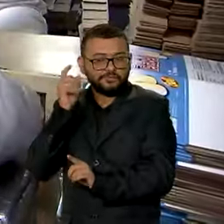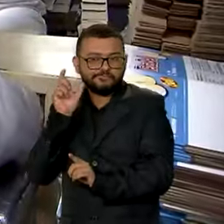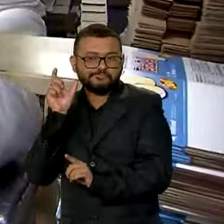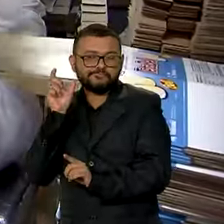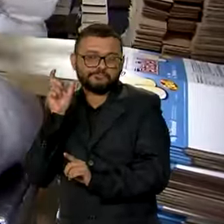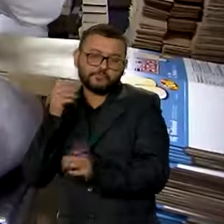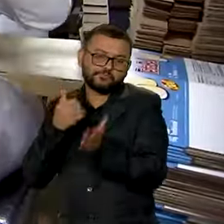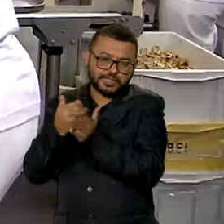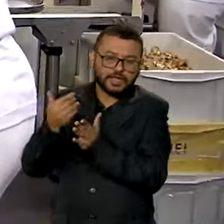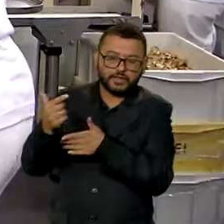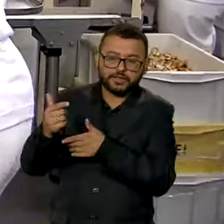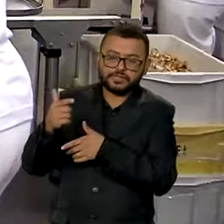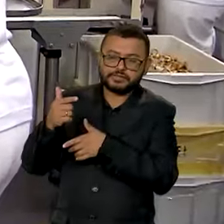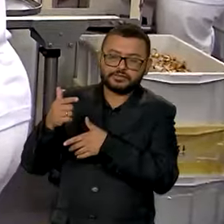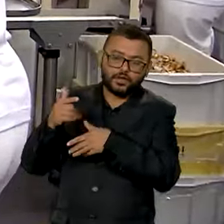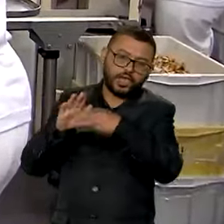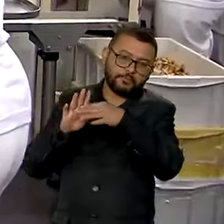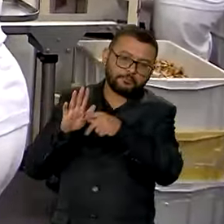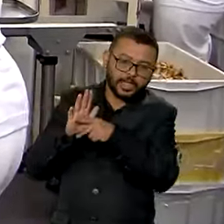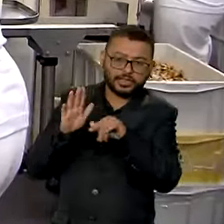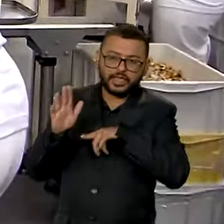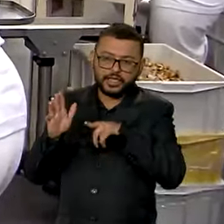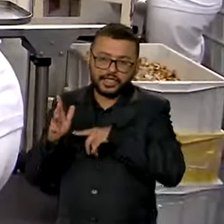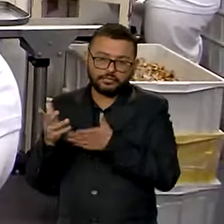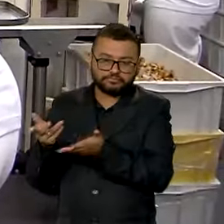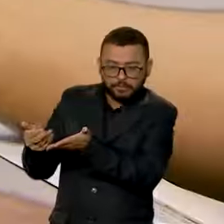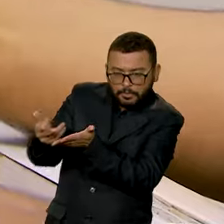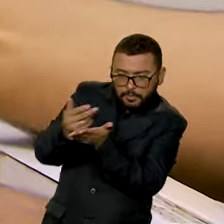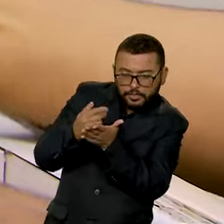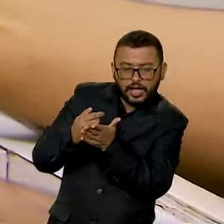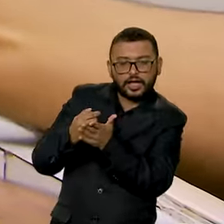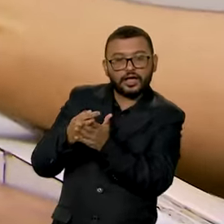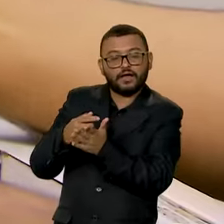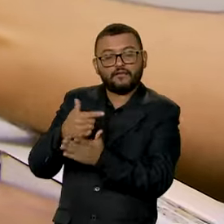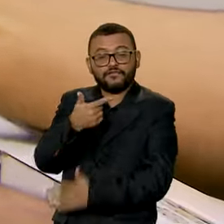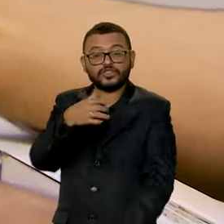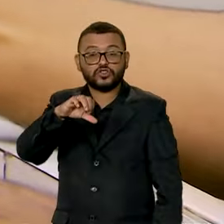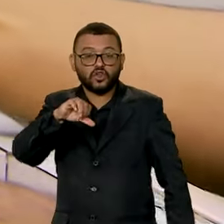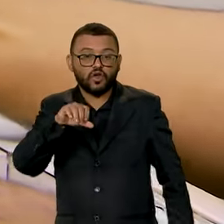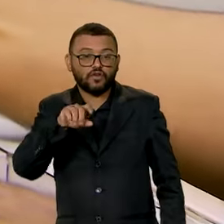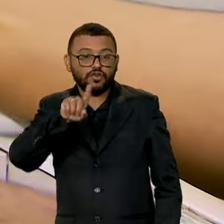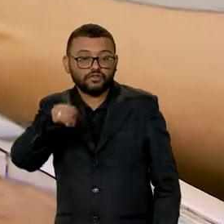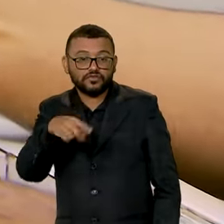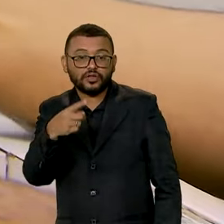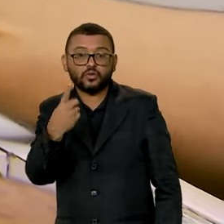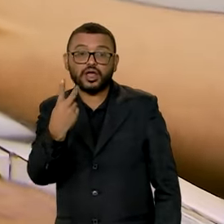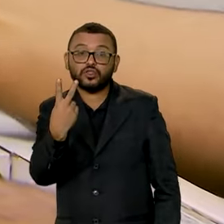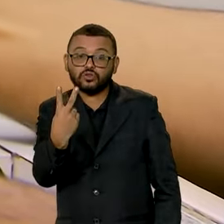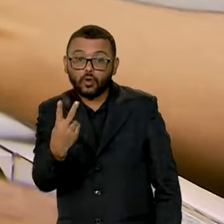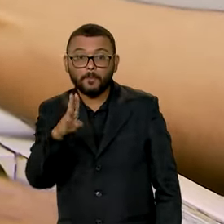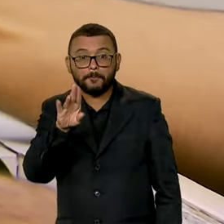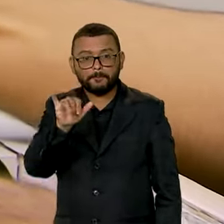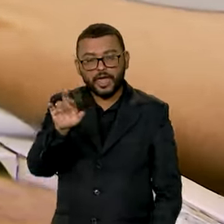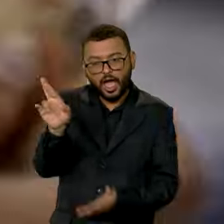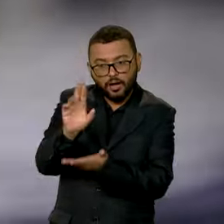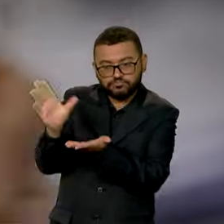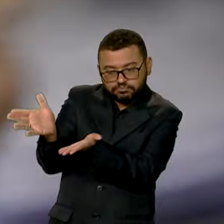que a iniciativa amplie as receitas do governo em R 29,2 bilhões